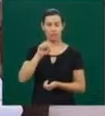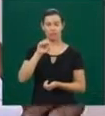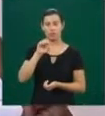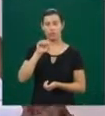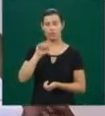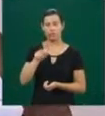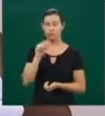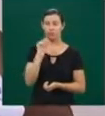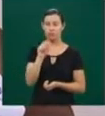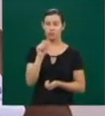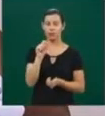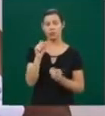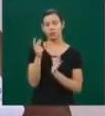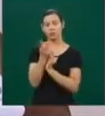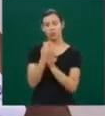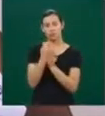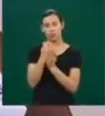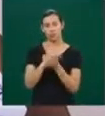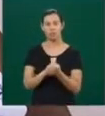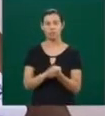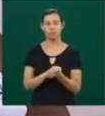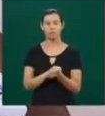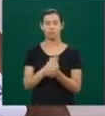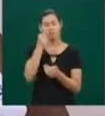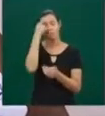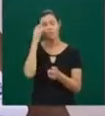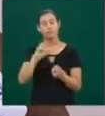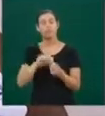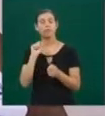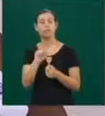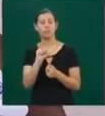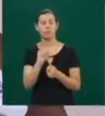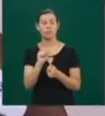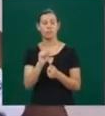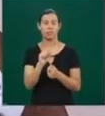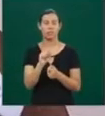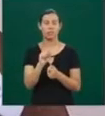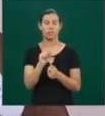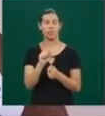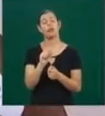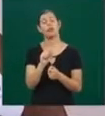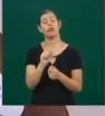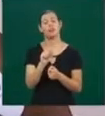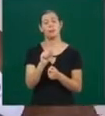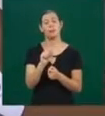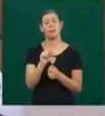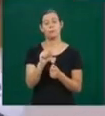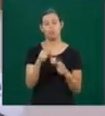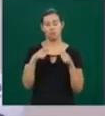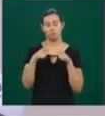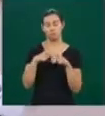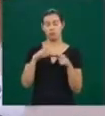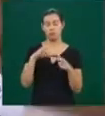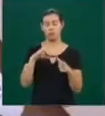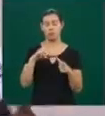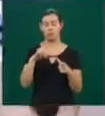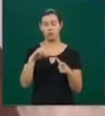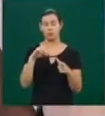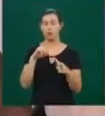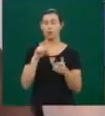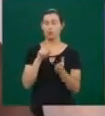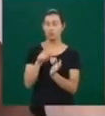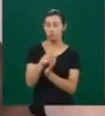que é CD de música, fui circulando. Eu falei assim, vamos ver que resultado que ia dar. E o resultado deu esse aí.